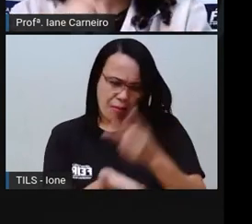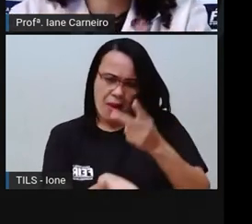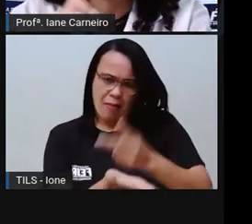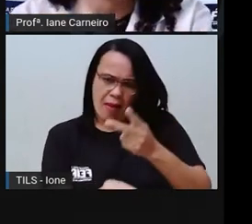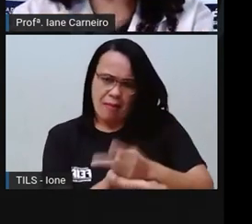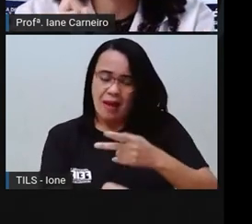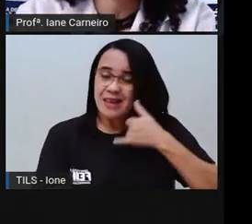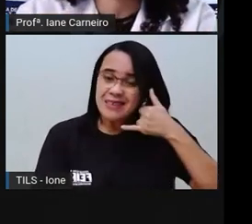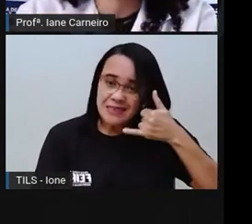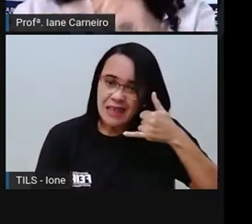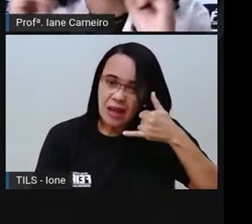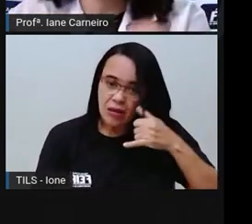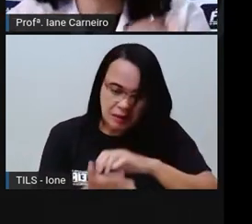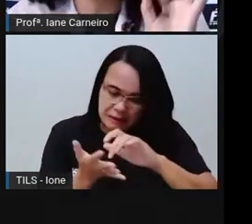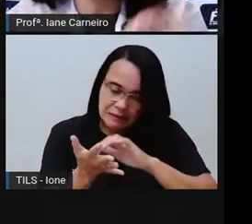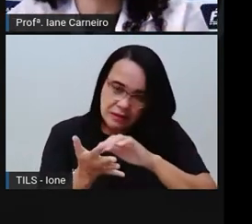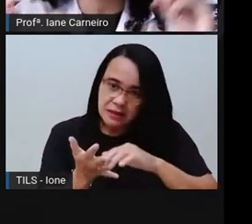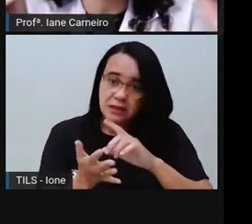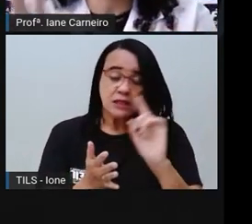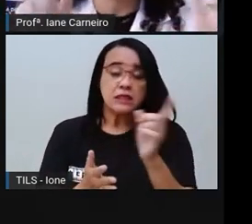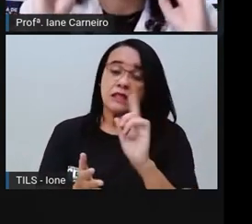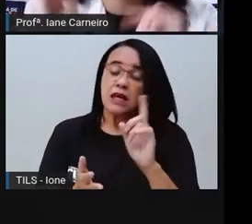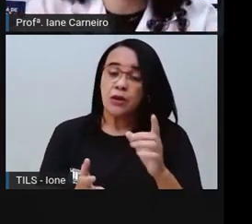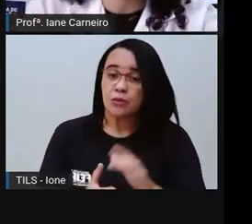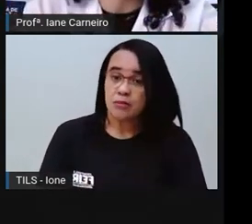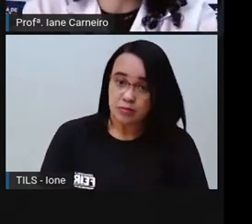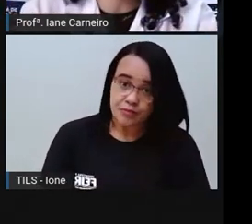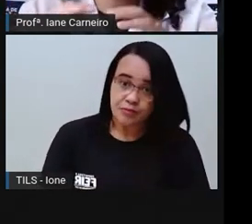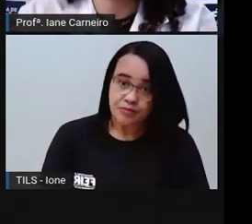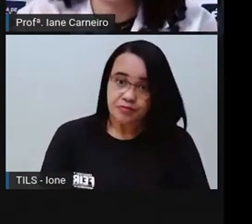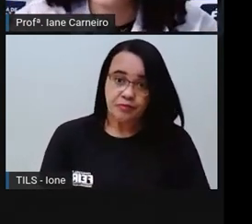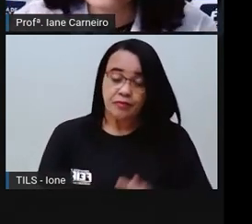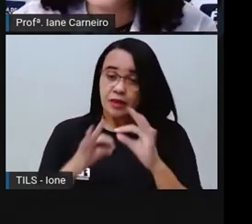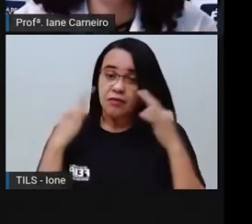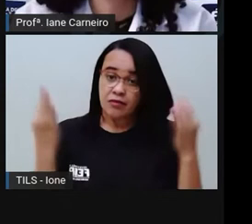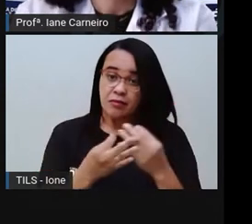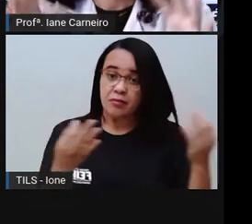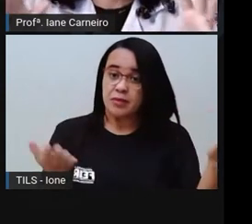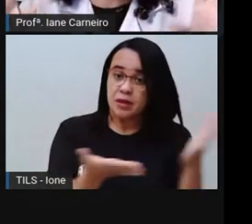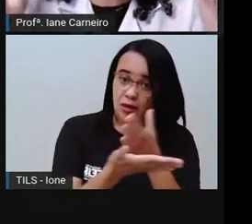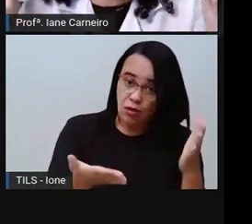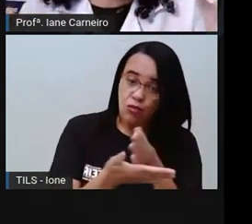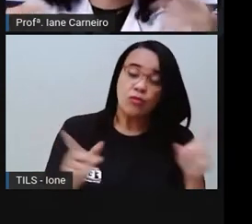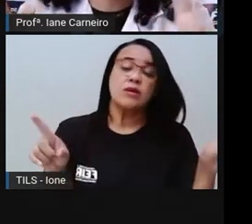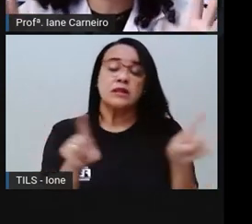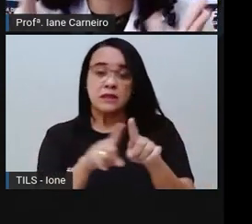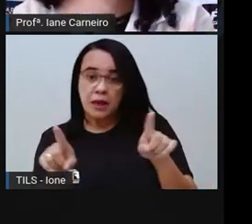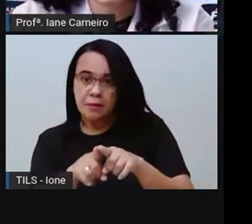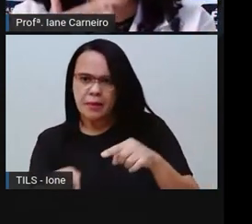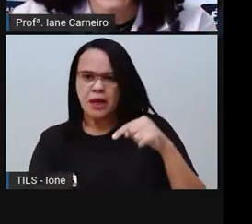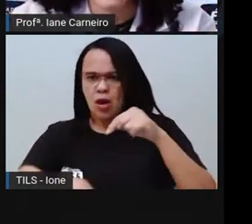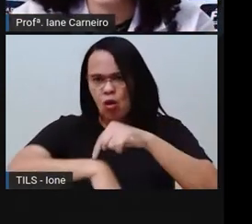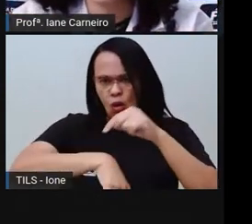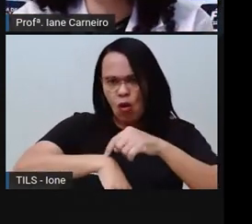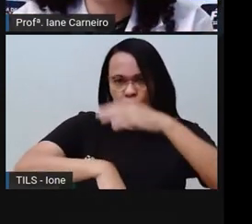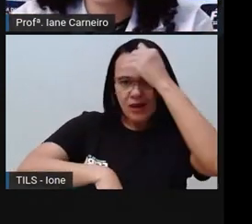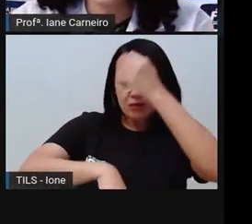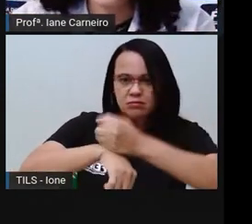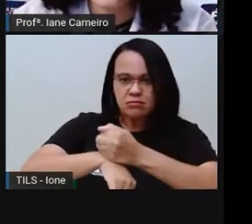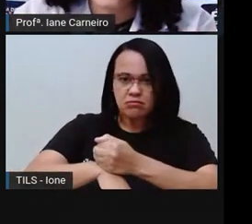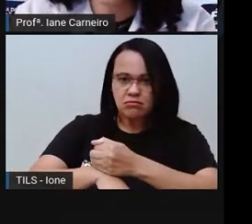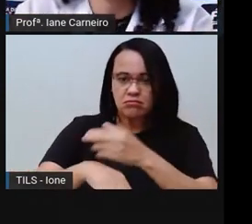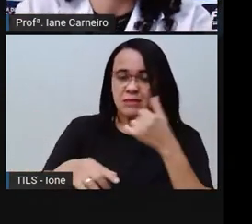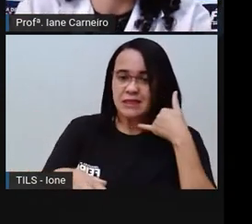Tem famílias que determinam o tempo que a criança vai ficar no celular, na televisão. Tem outras que não fazem essa regra tão